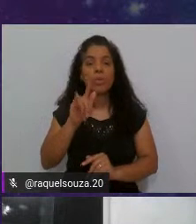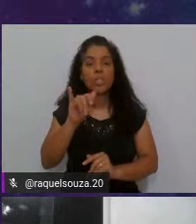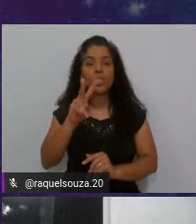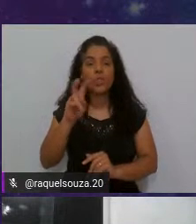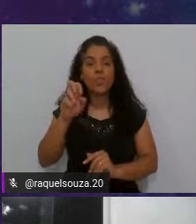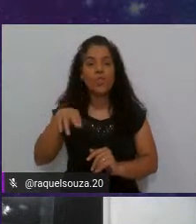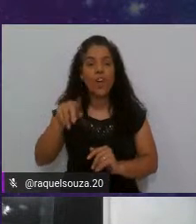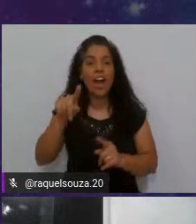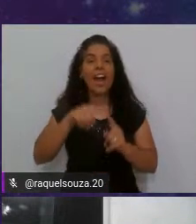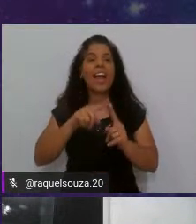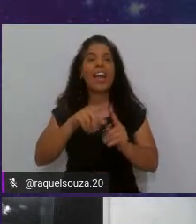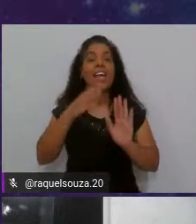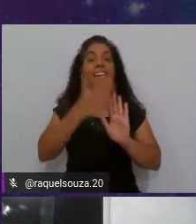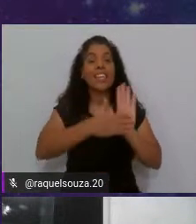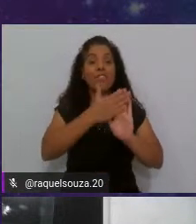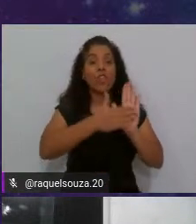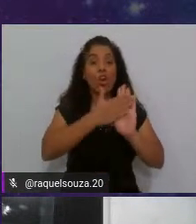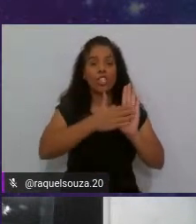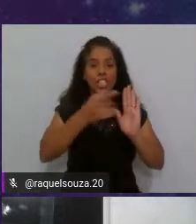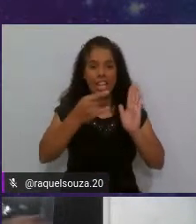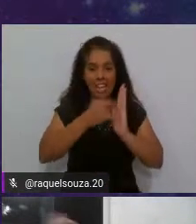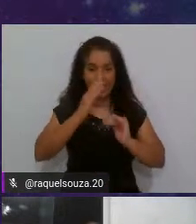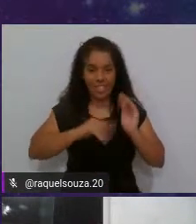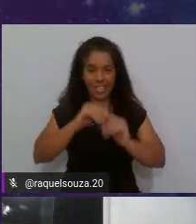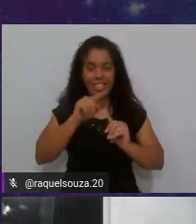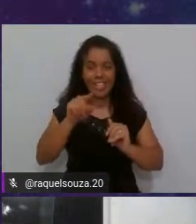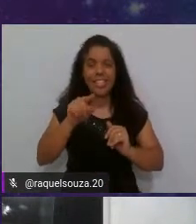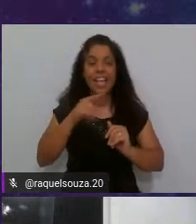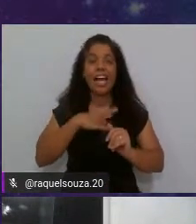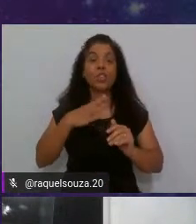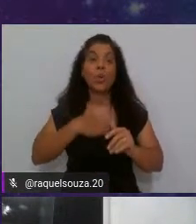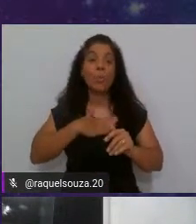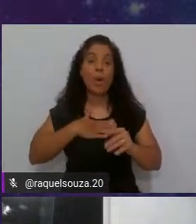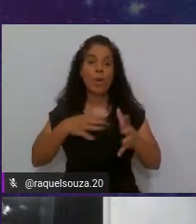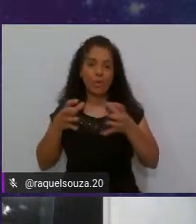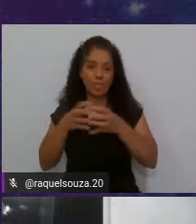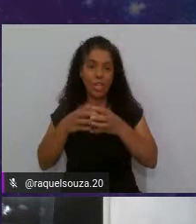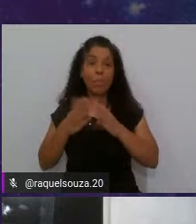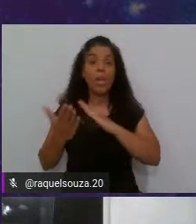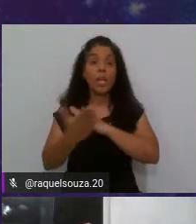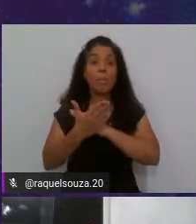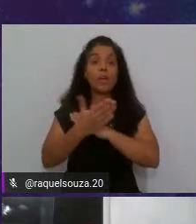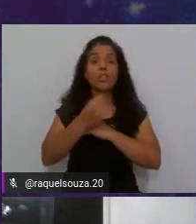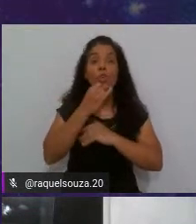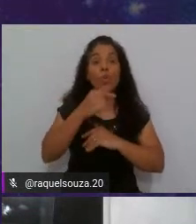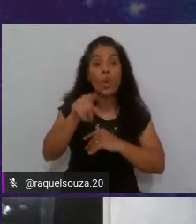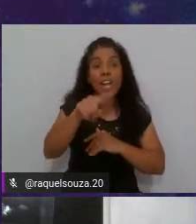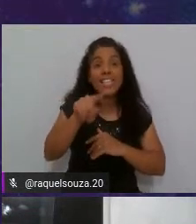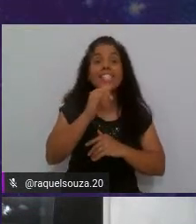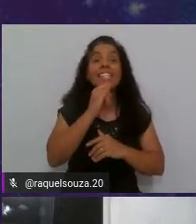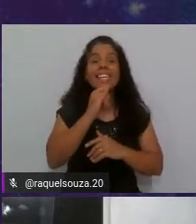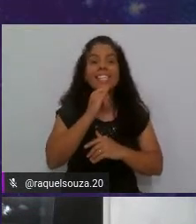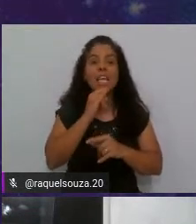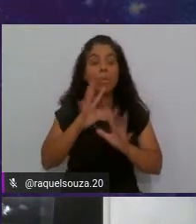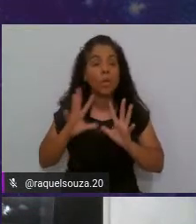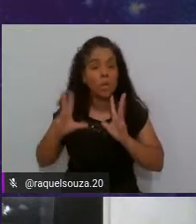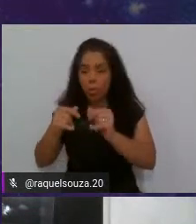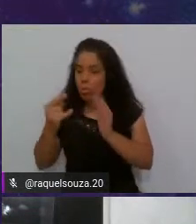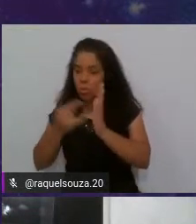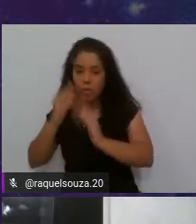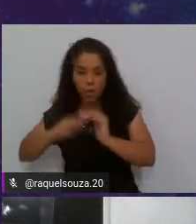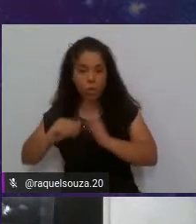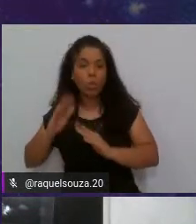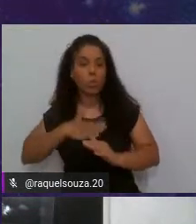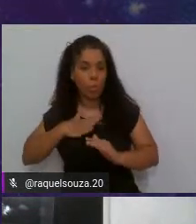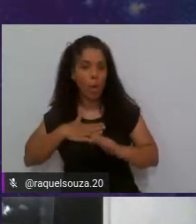a fazer esses exemplos aqui para vocês. E todos os desenvolvedores do meu time e outros que me conhecem